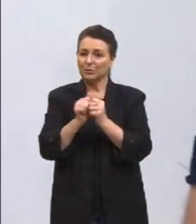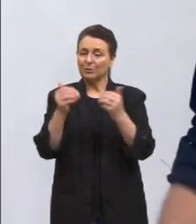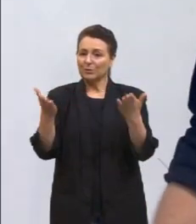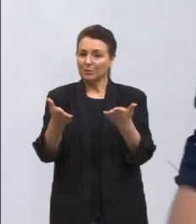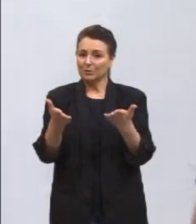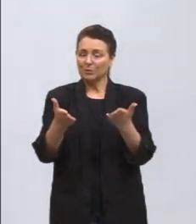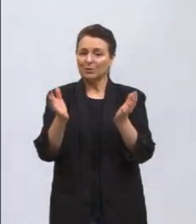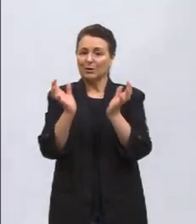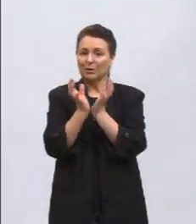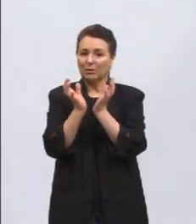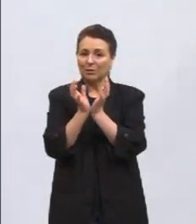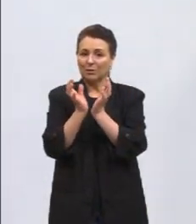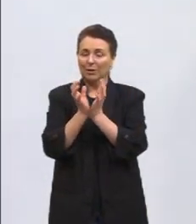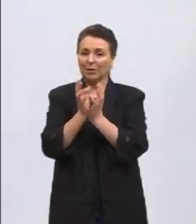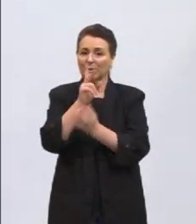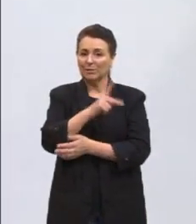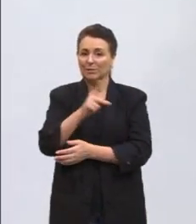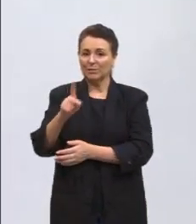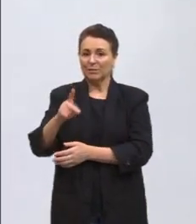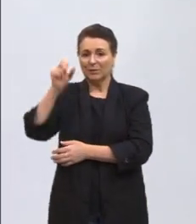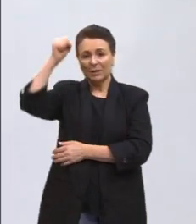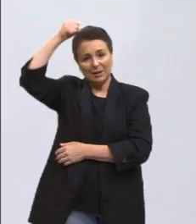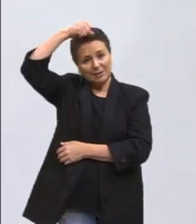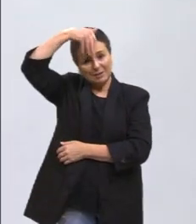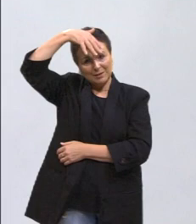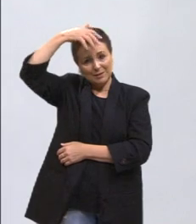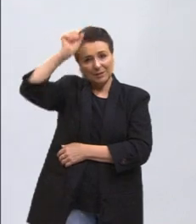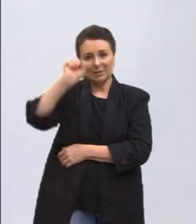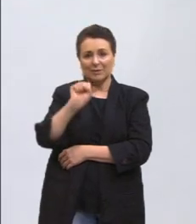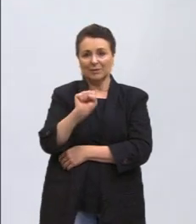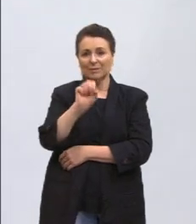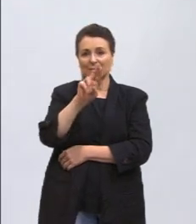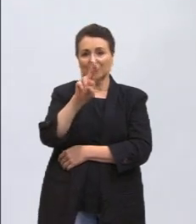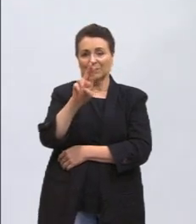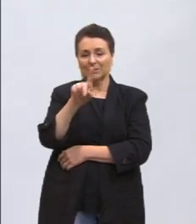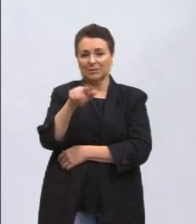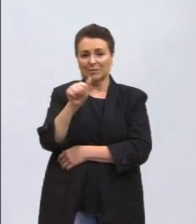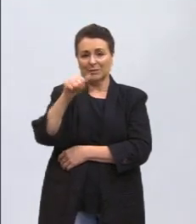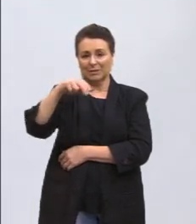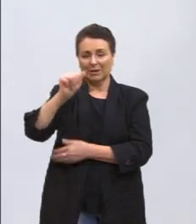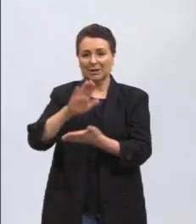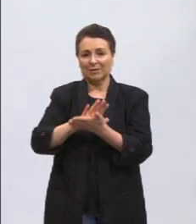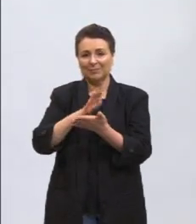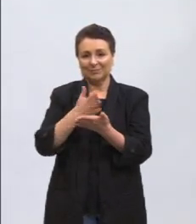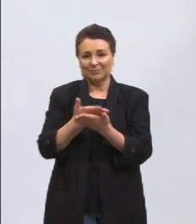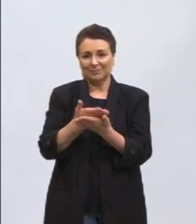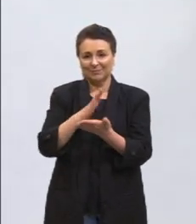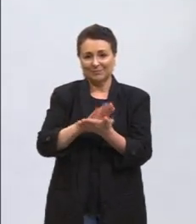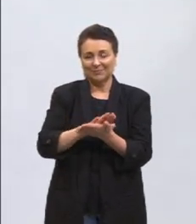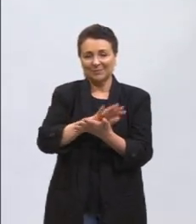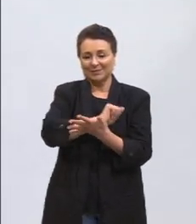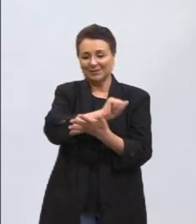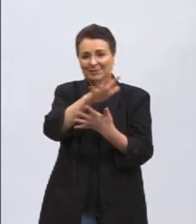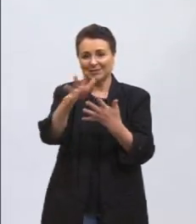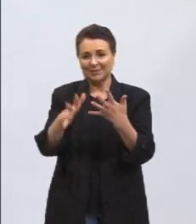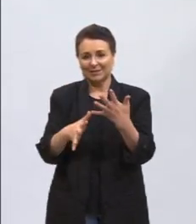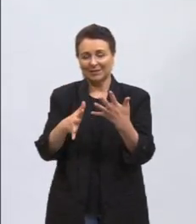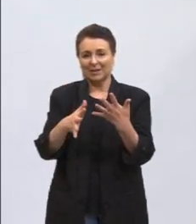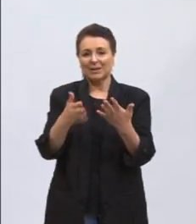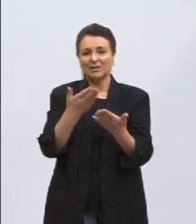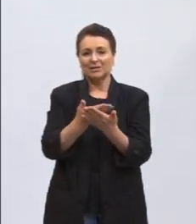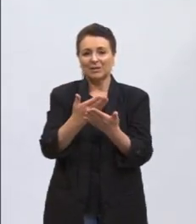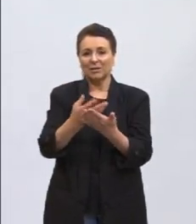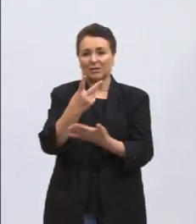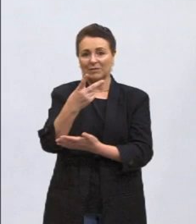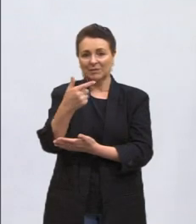nossa colega, a professora Suzana, nossa intérprete de Libras, conosco aqui nessa aula de número 27 das ciências